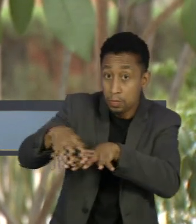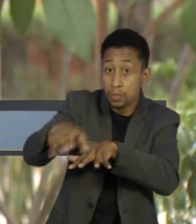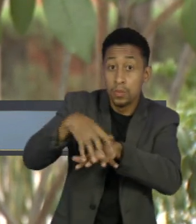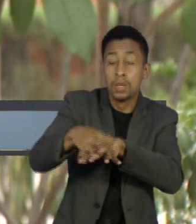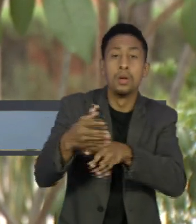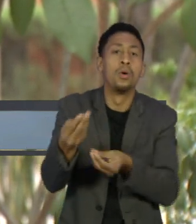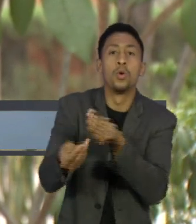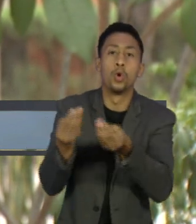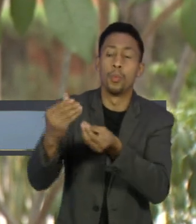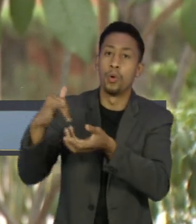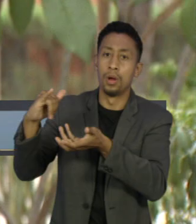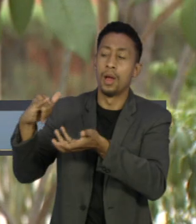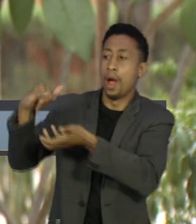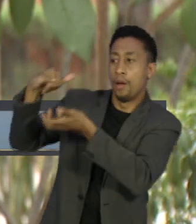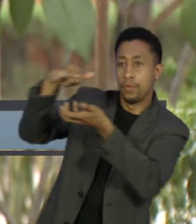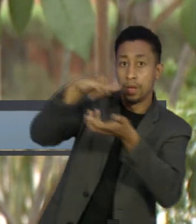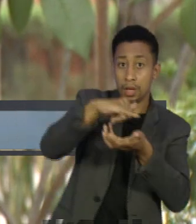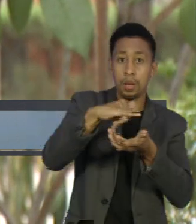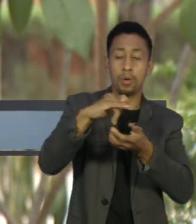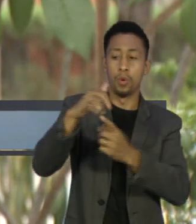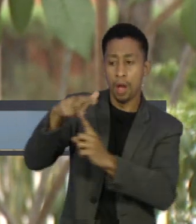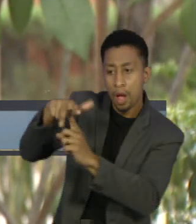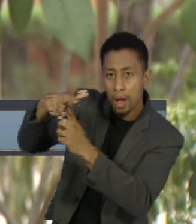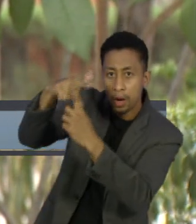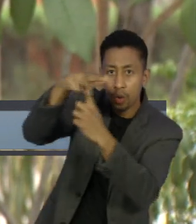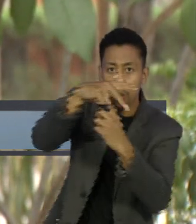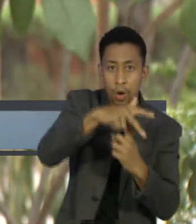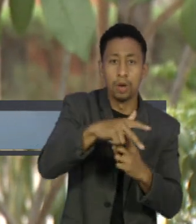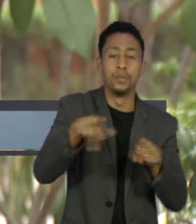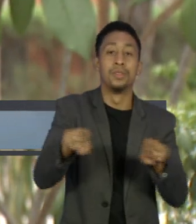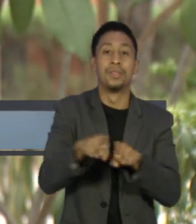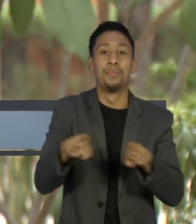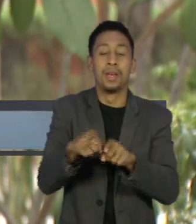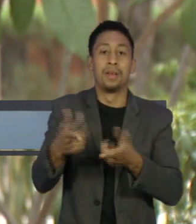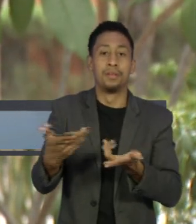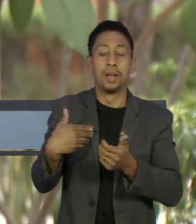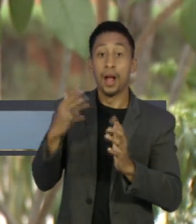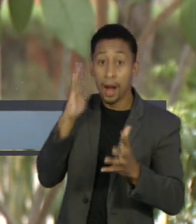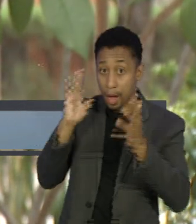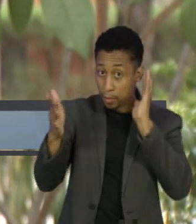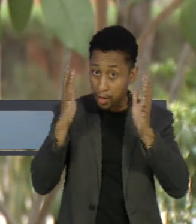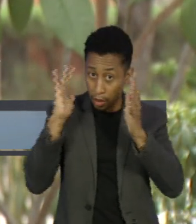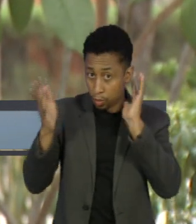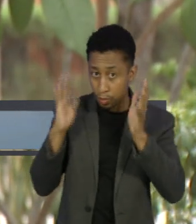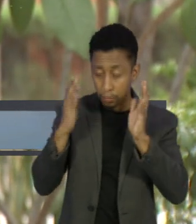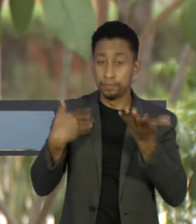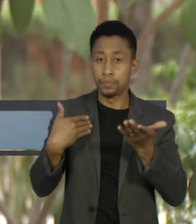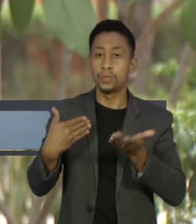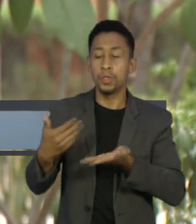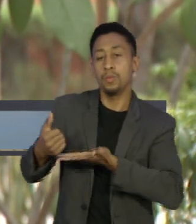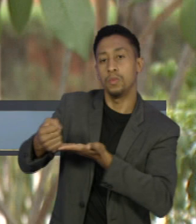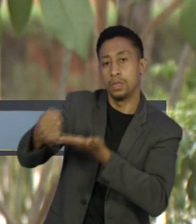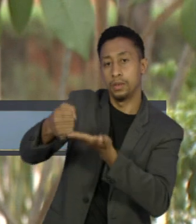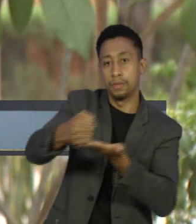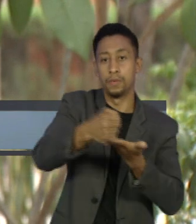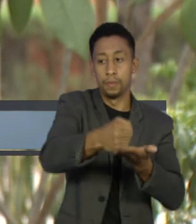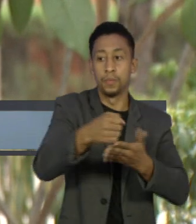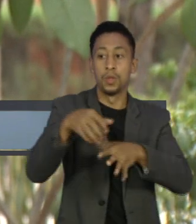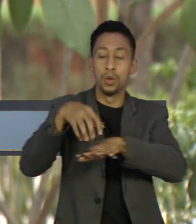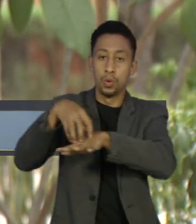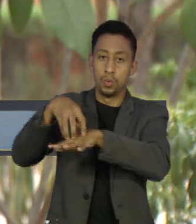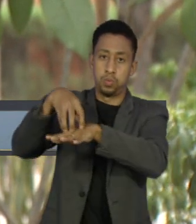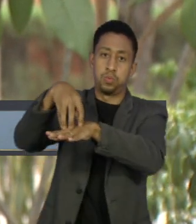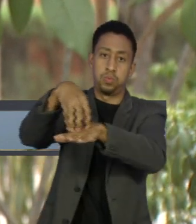aviões, helicópteros e caminhões. São seis rotas aéreas e duas terrestres. Ao todo, 109 mil